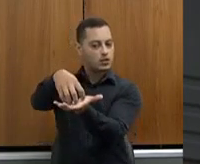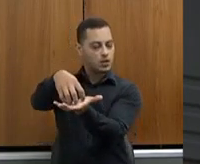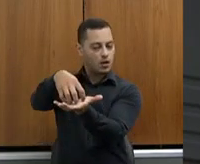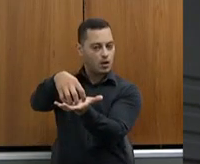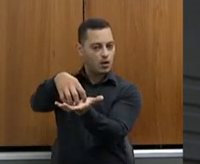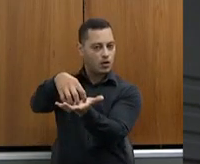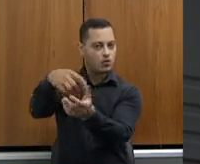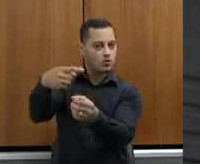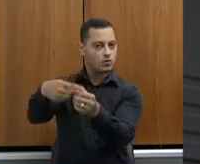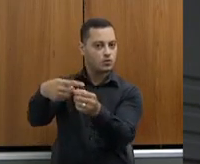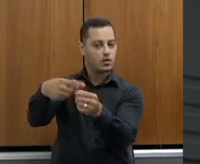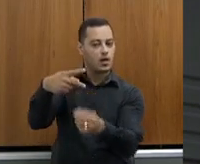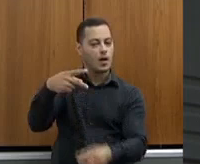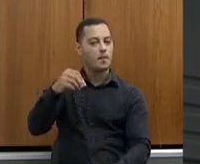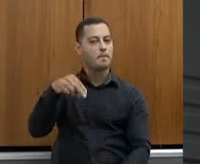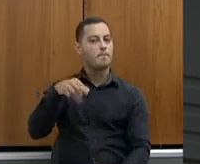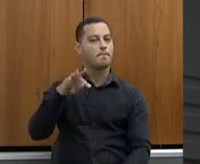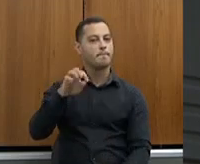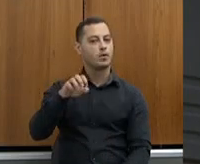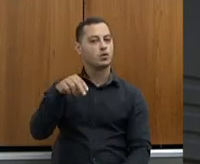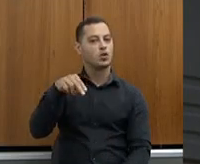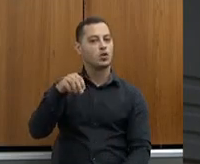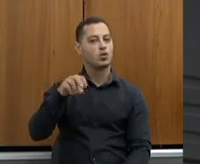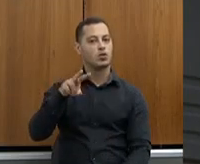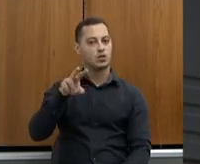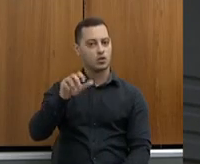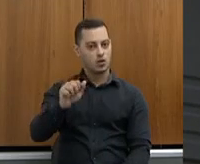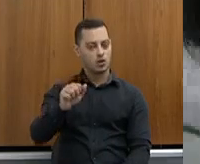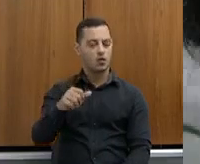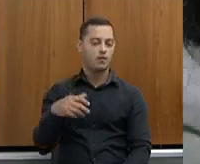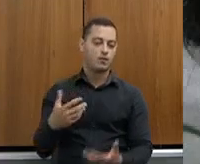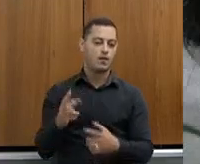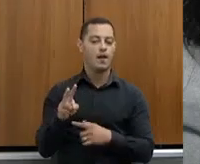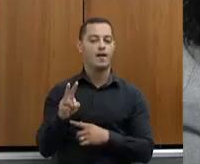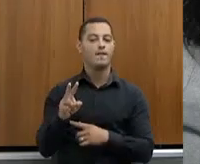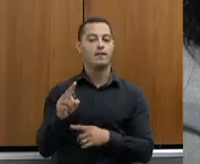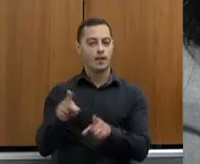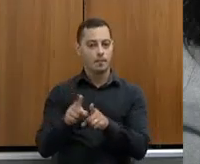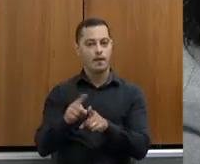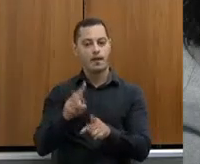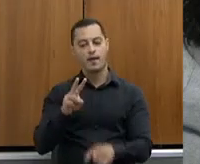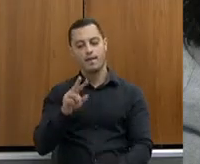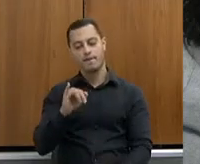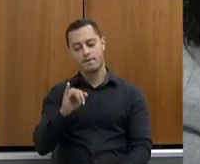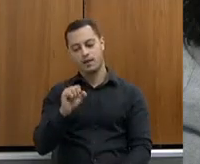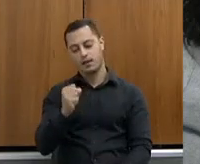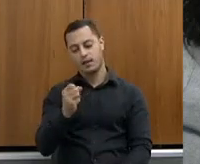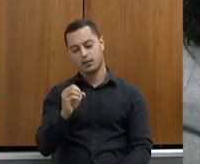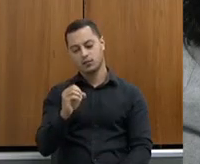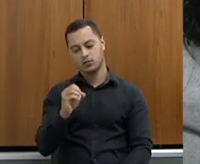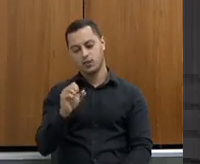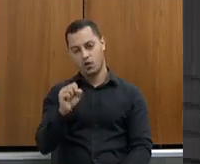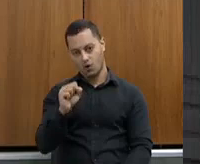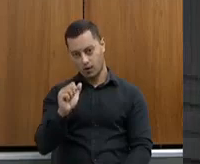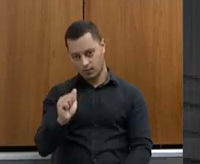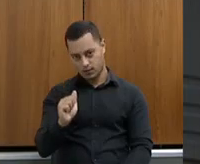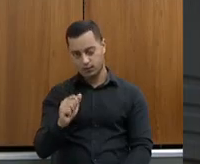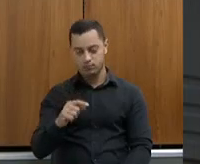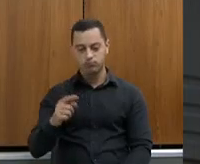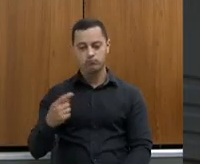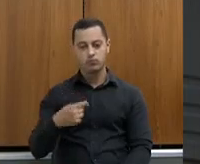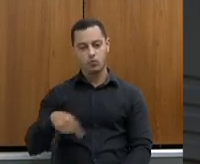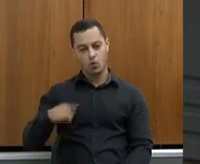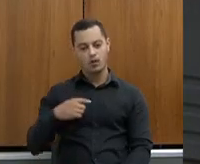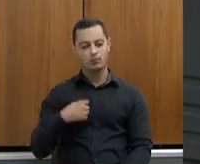Nova, que abrange lá também a questão lá de Viçosa, e a gente está aqui também para poder esclarecer demais